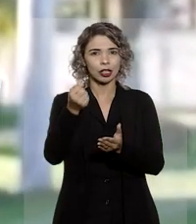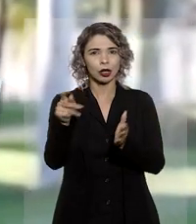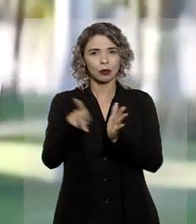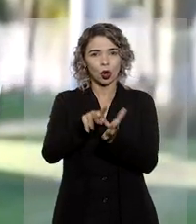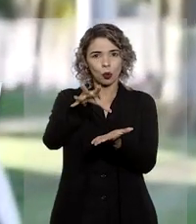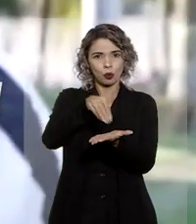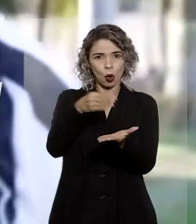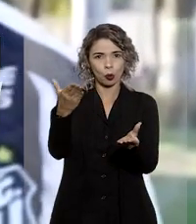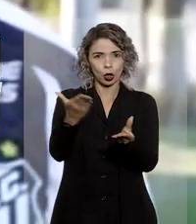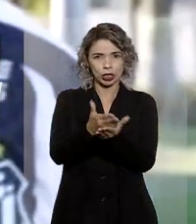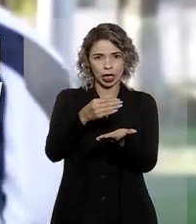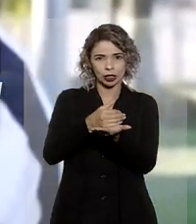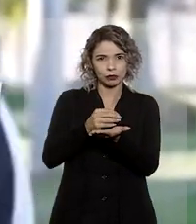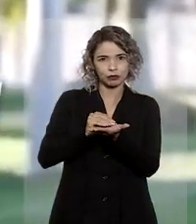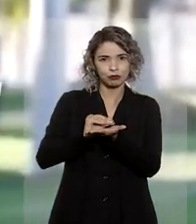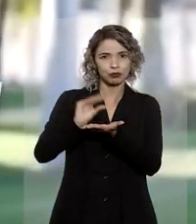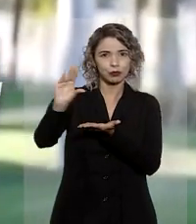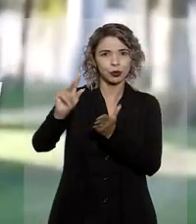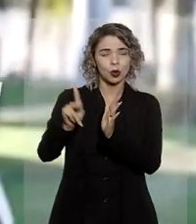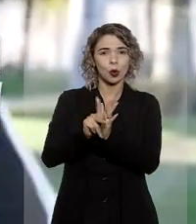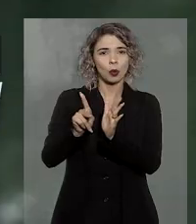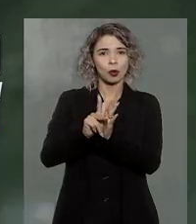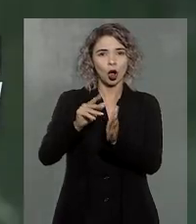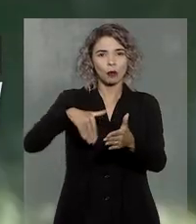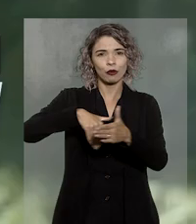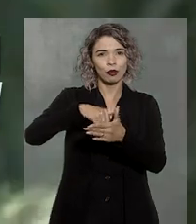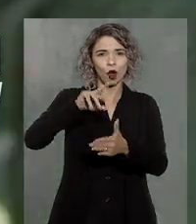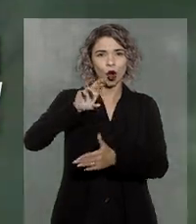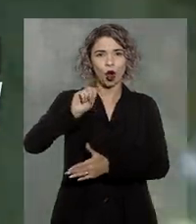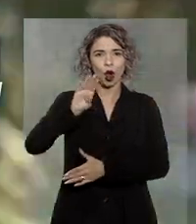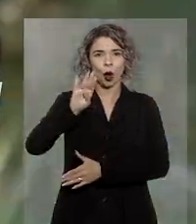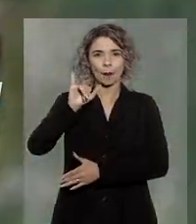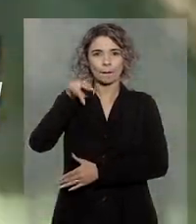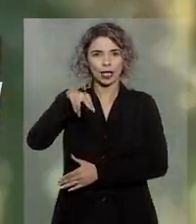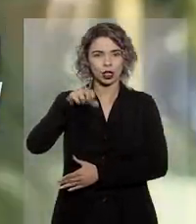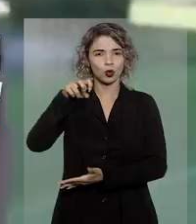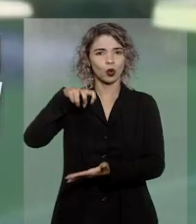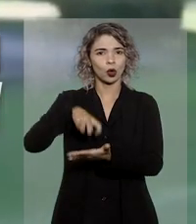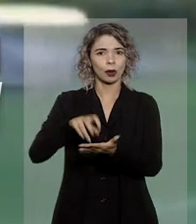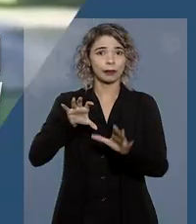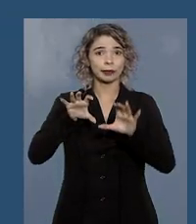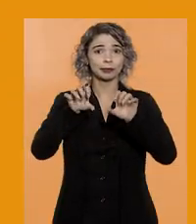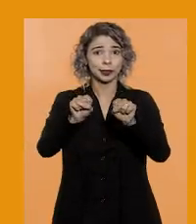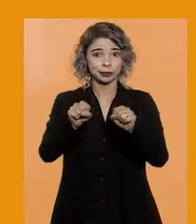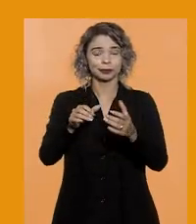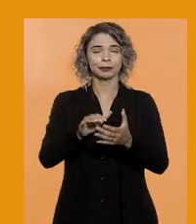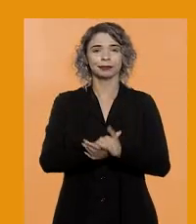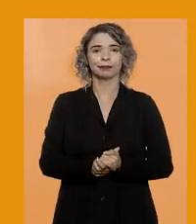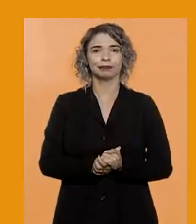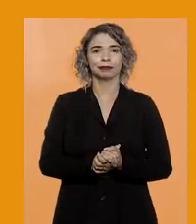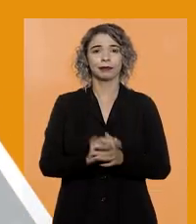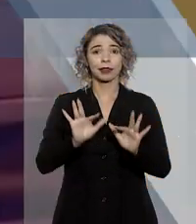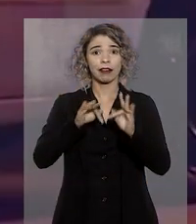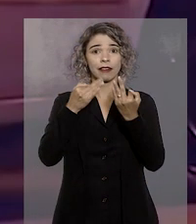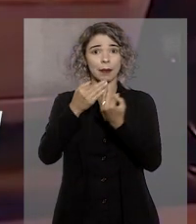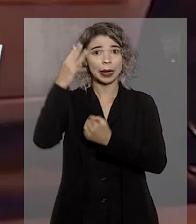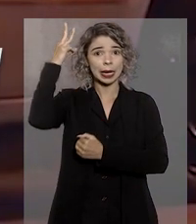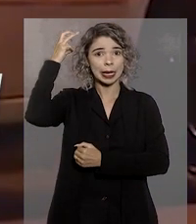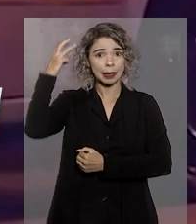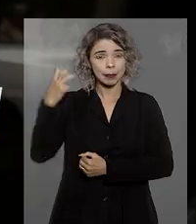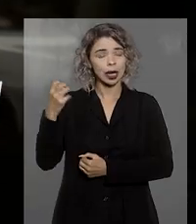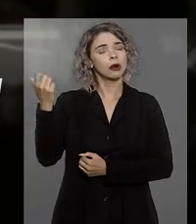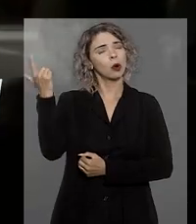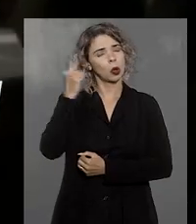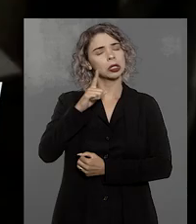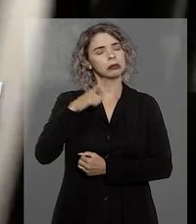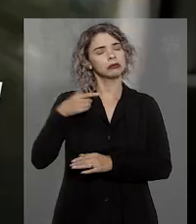sobre envio de cópia do processo em que o jogador Robinho foi condenado na Itália por estupro. A família de Marielle